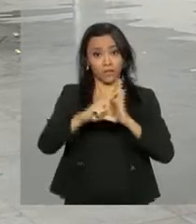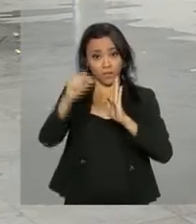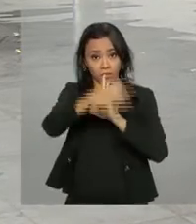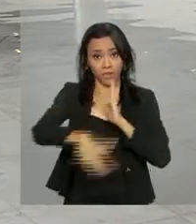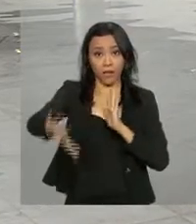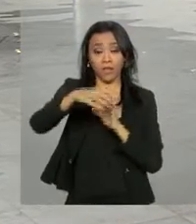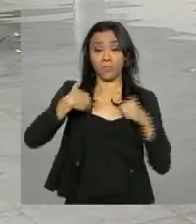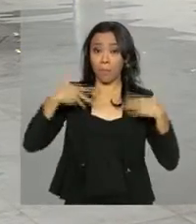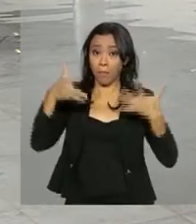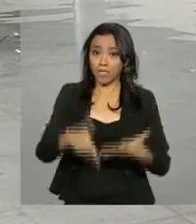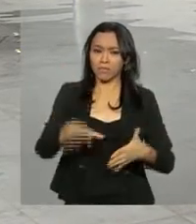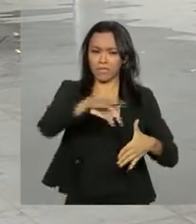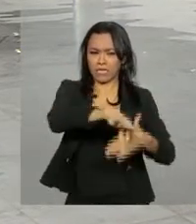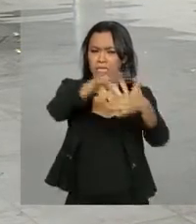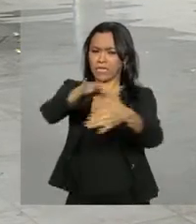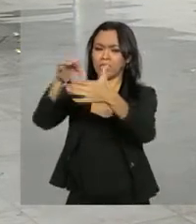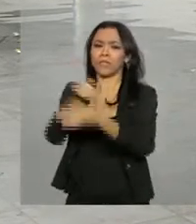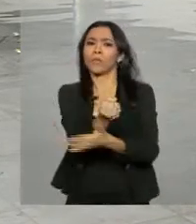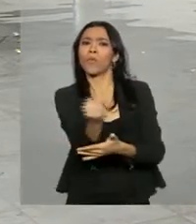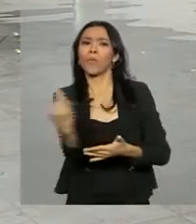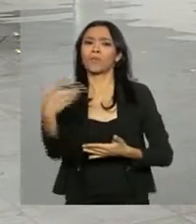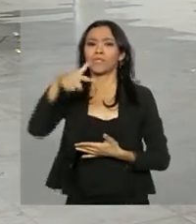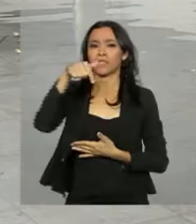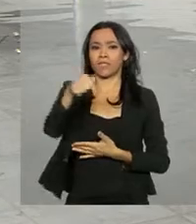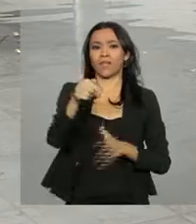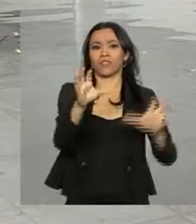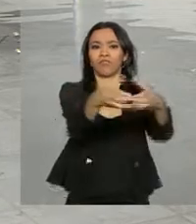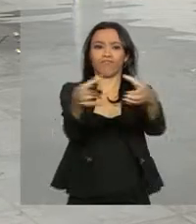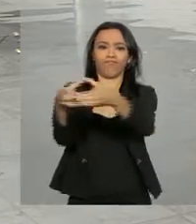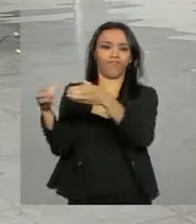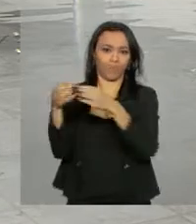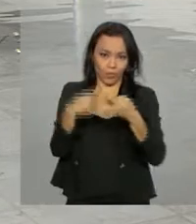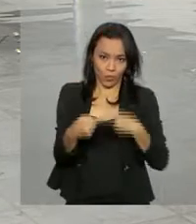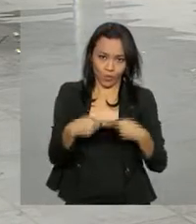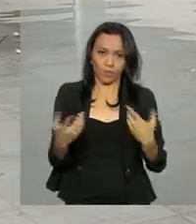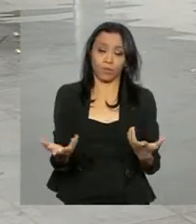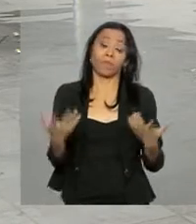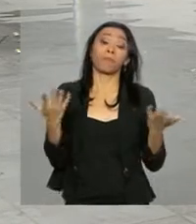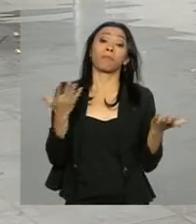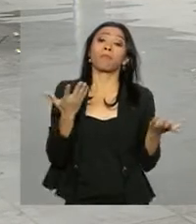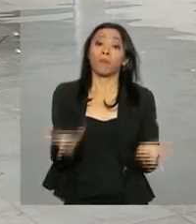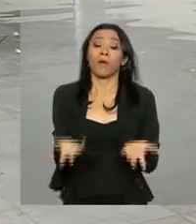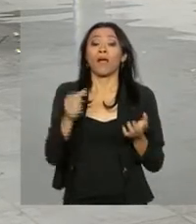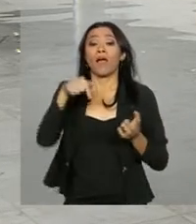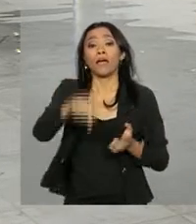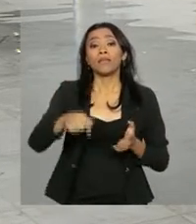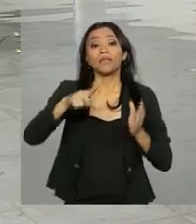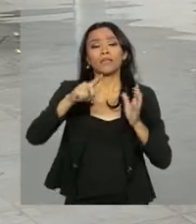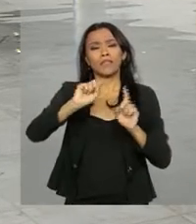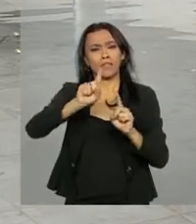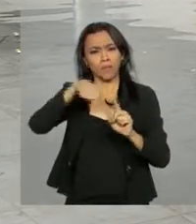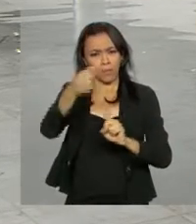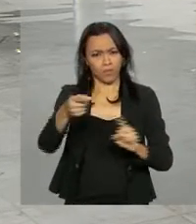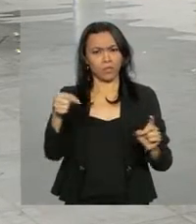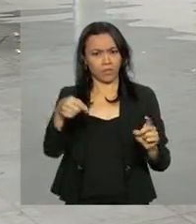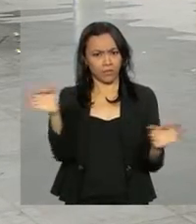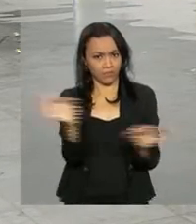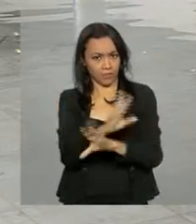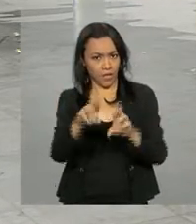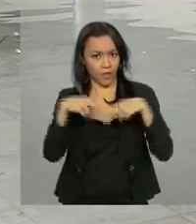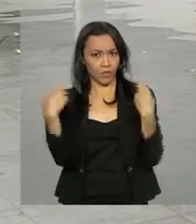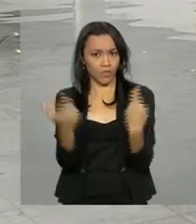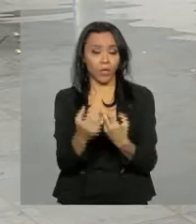Participam aí líderes de sete partidos. Bom, também aqui no Palácio do Planalto, antes dessa reunião do presidente Michel Temer,